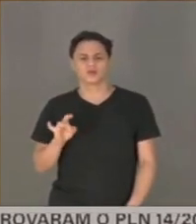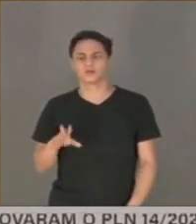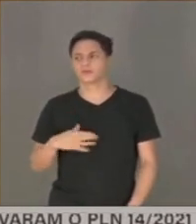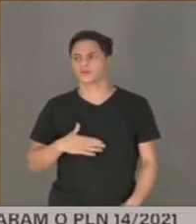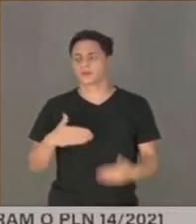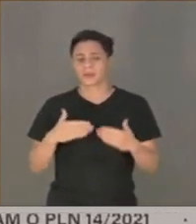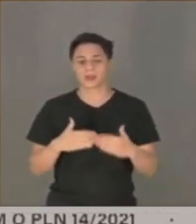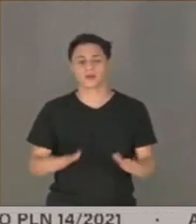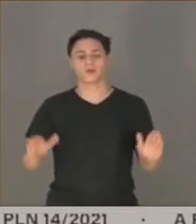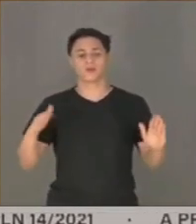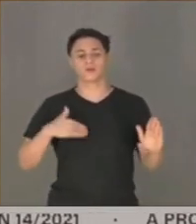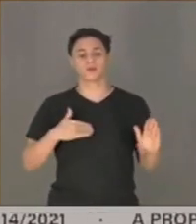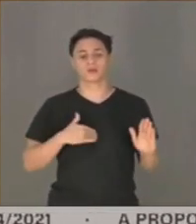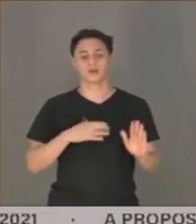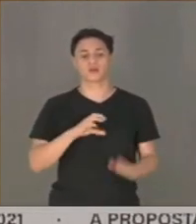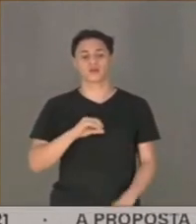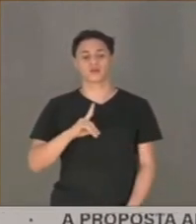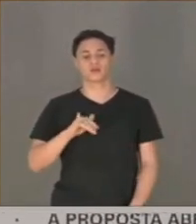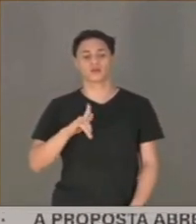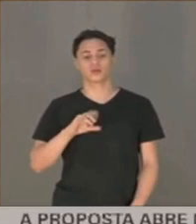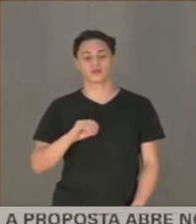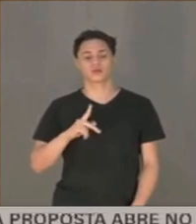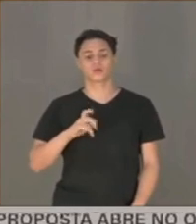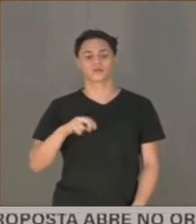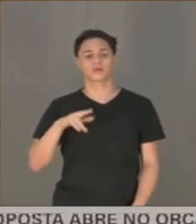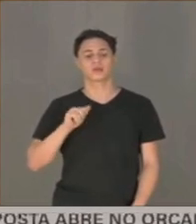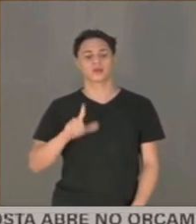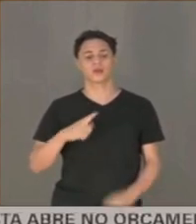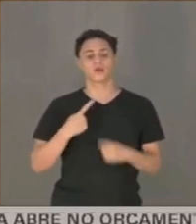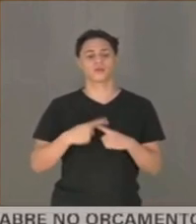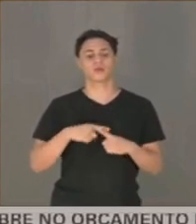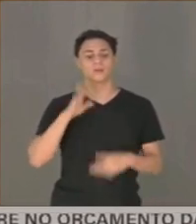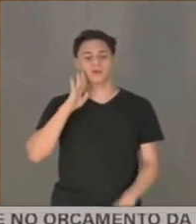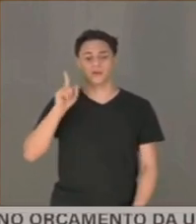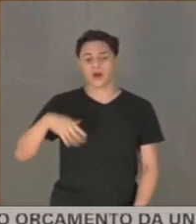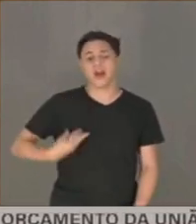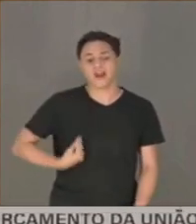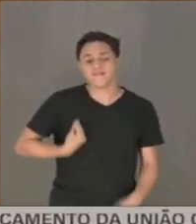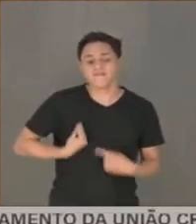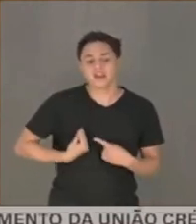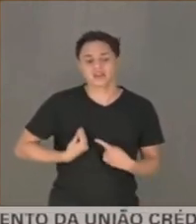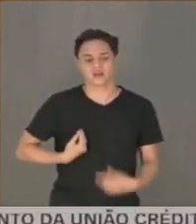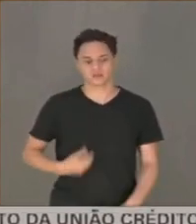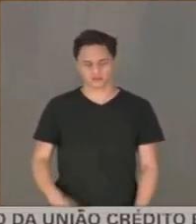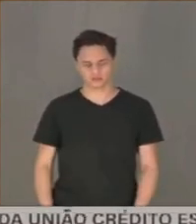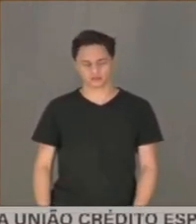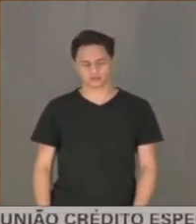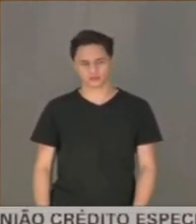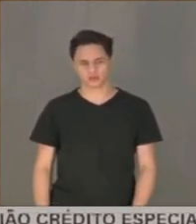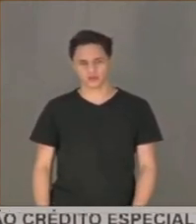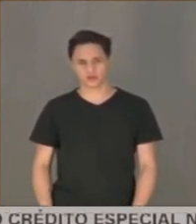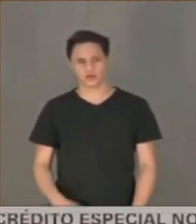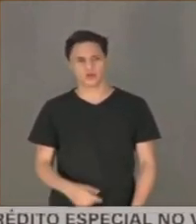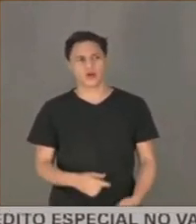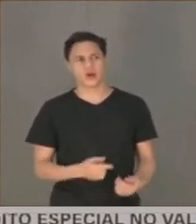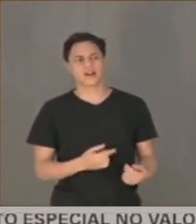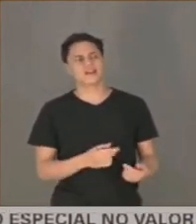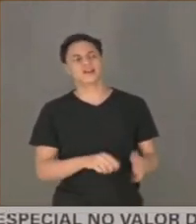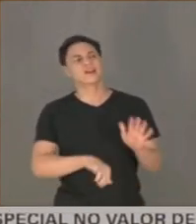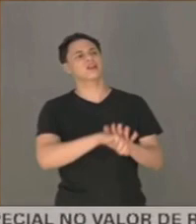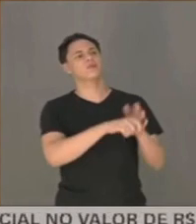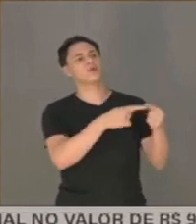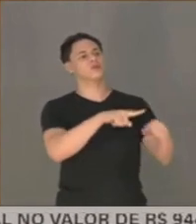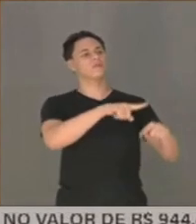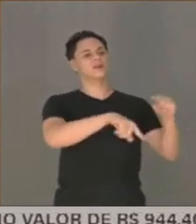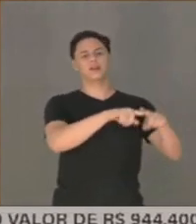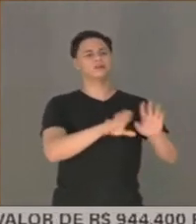alas do Código Penal, ele começa nos crimes contra a vida, porque o principal bem jurídico é a vida. Ele não começou com os crimes contra o patrimônio, mas foi com